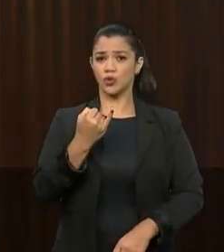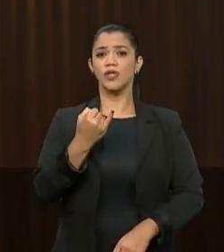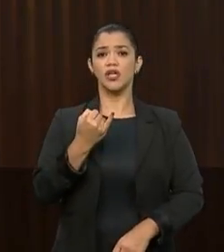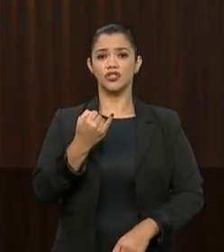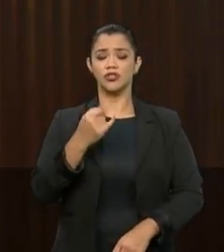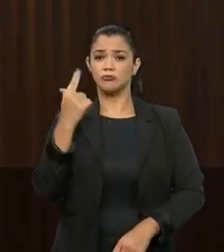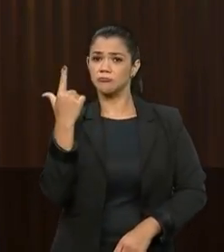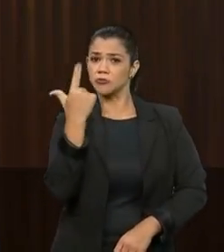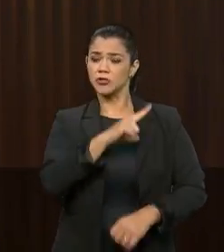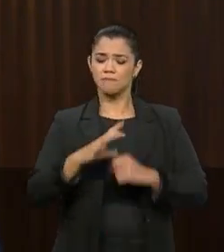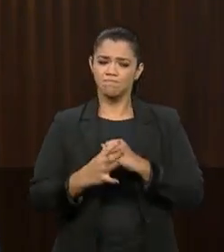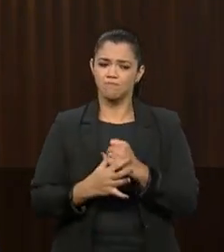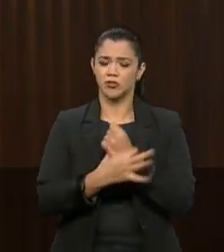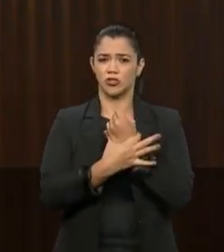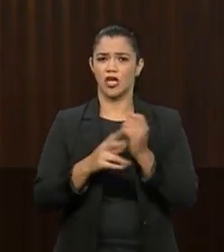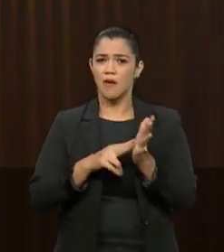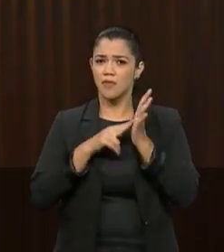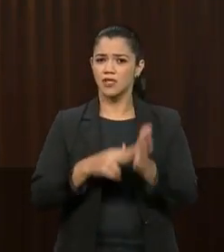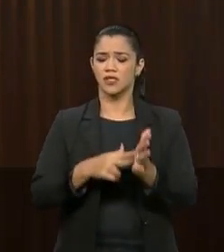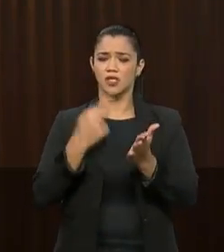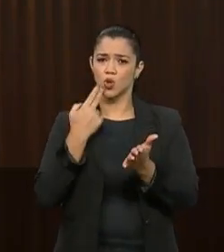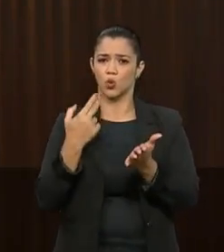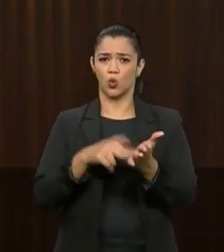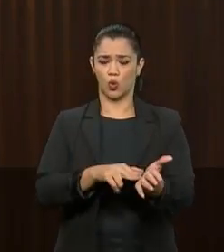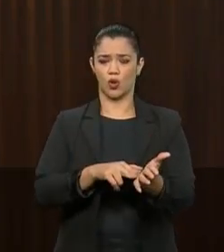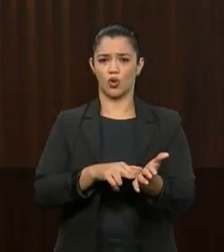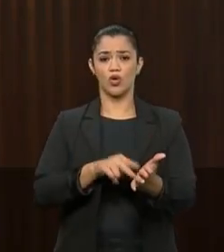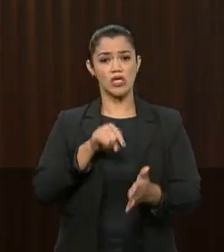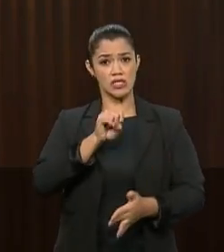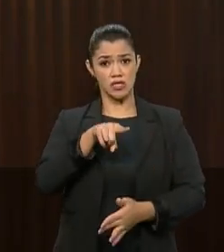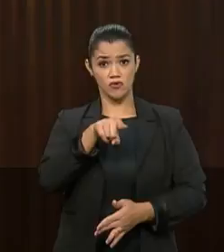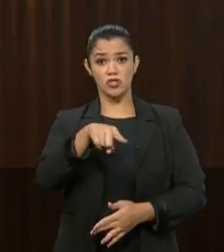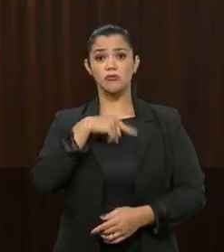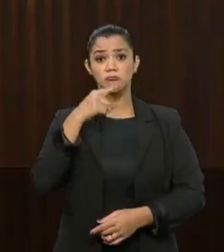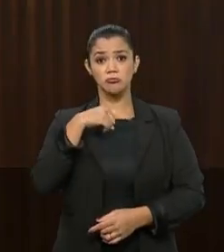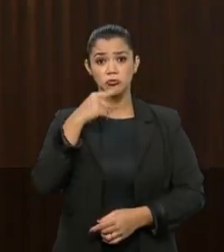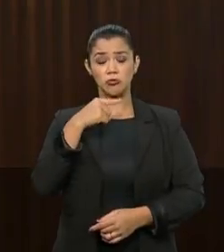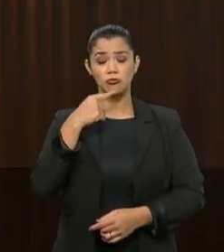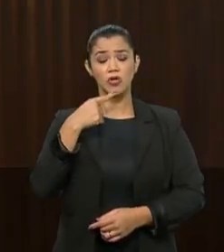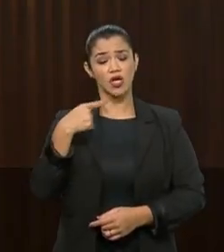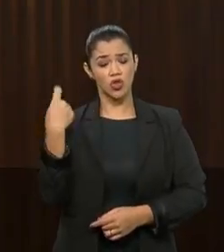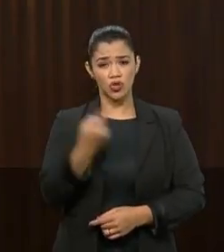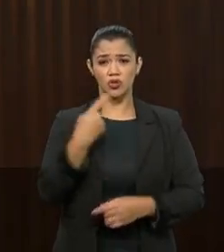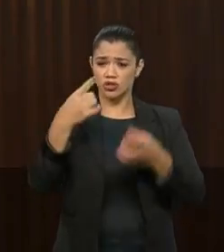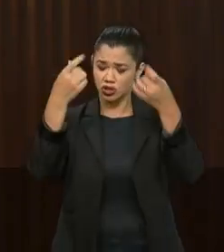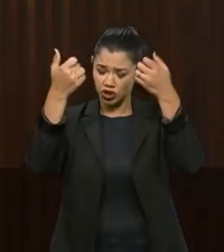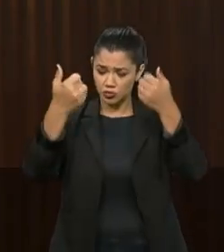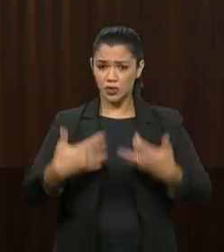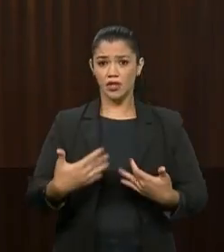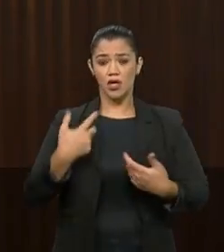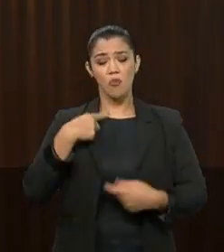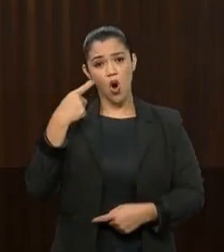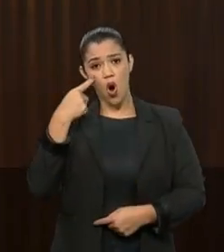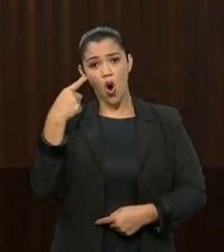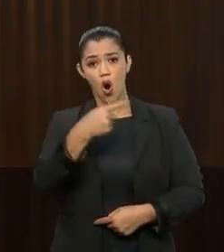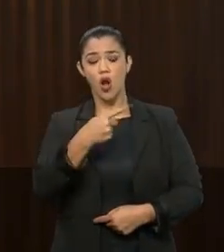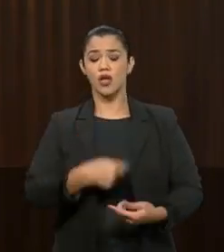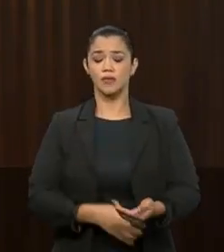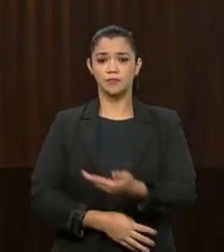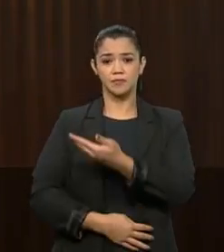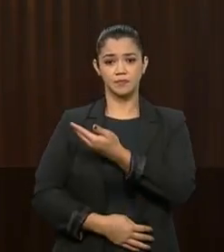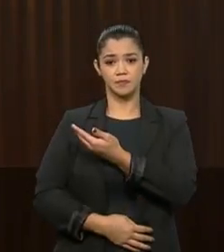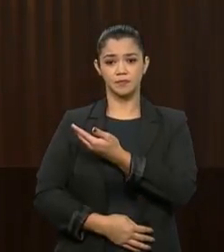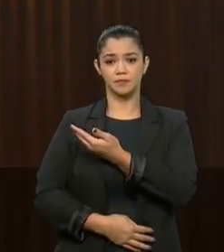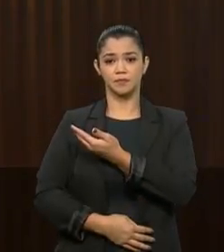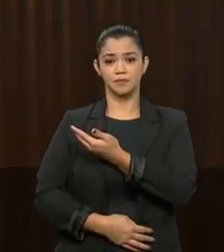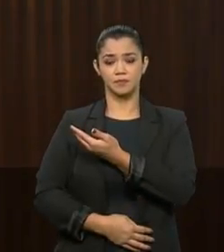de garantir a sobrevivência dos Correios. Se você tem alguma dúvida, a gente explica. Acesse gov.br